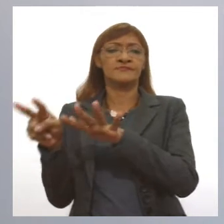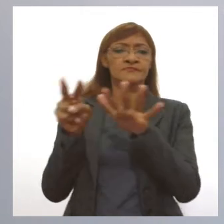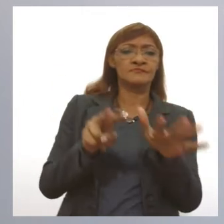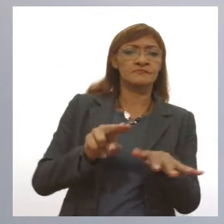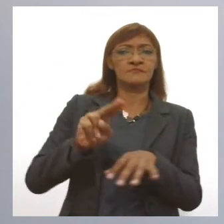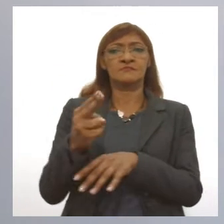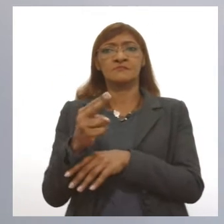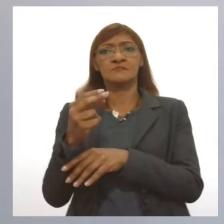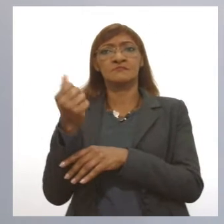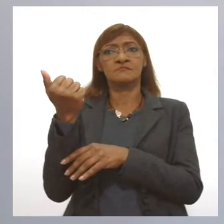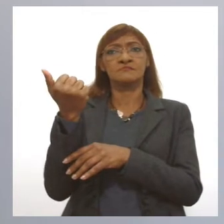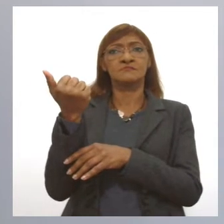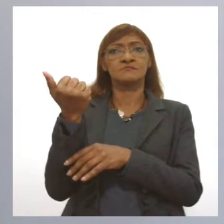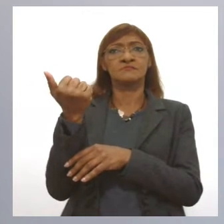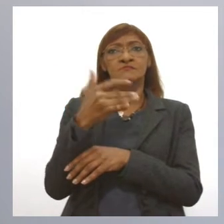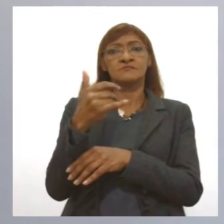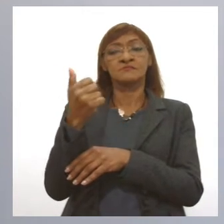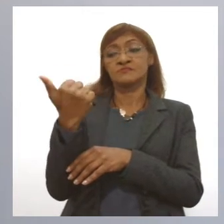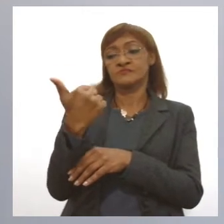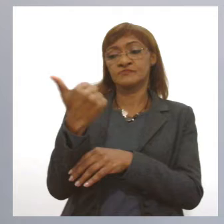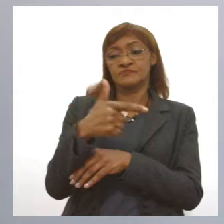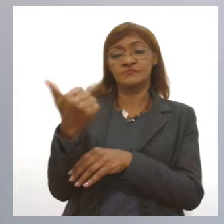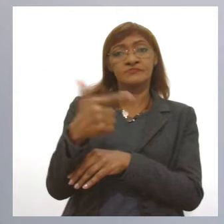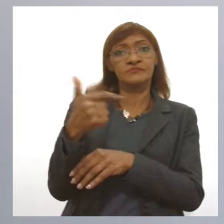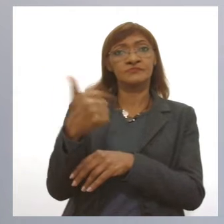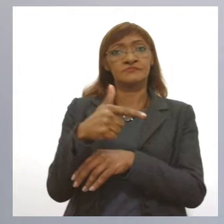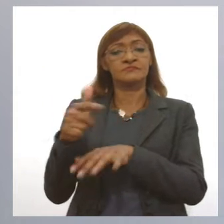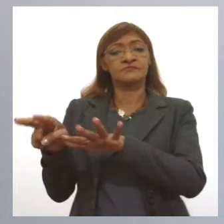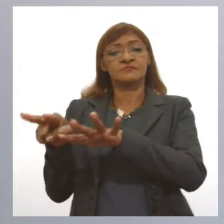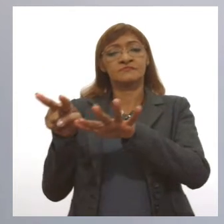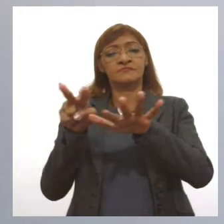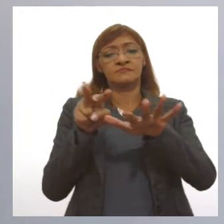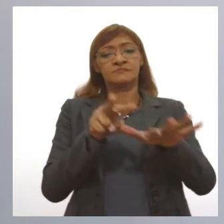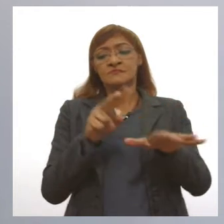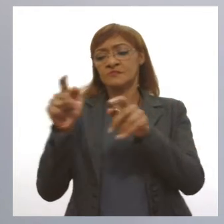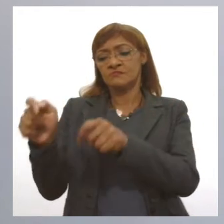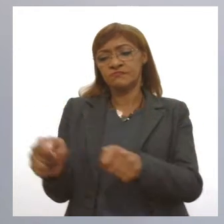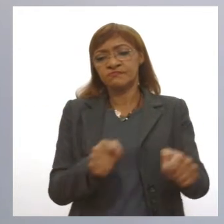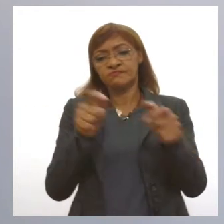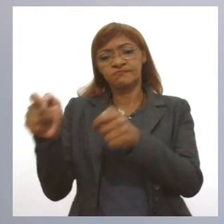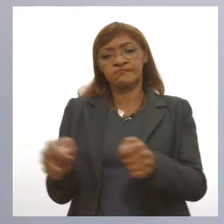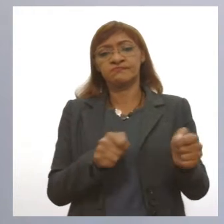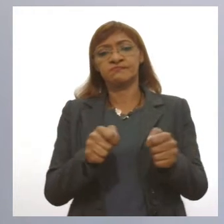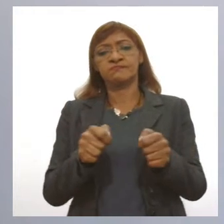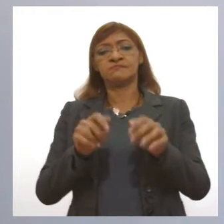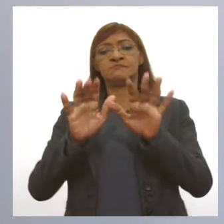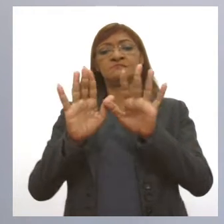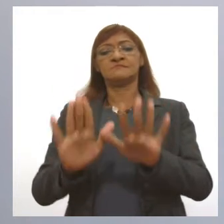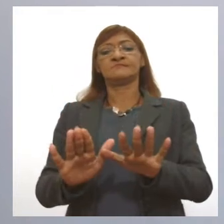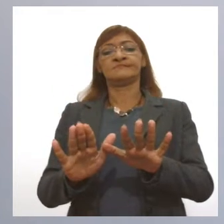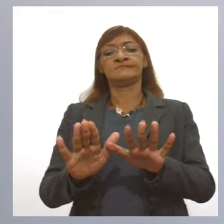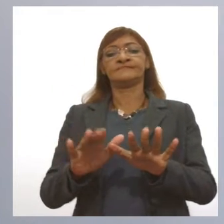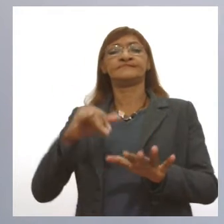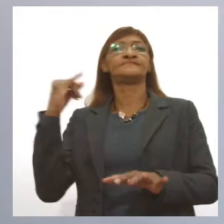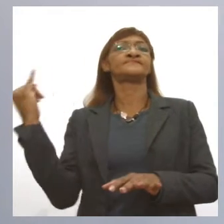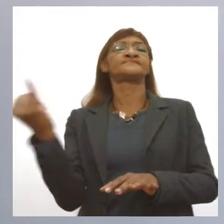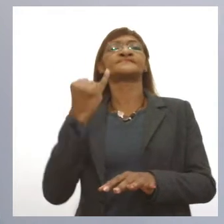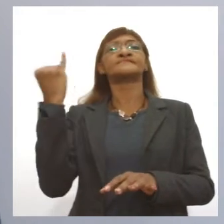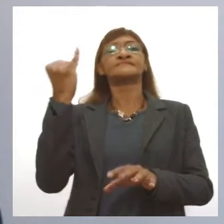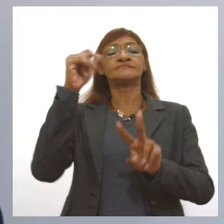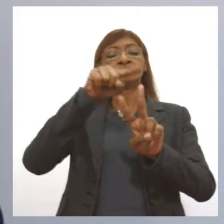semanas não tem uma importância grande. O importante é que você tome as duas doses